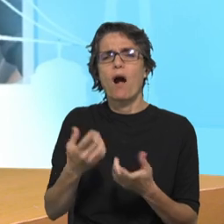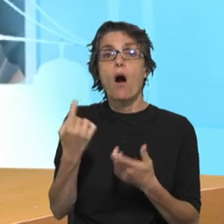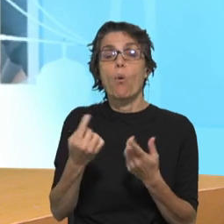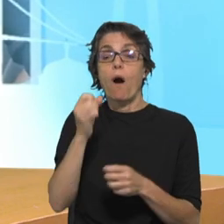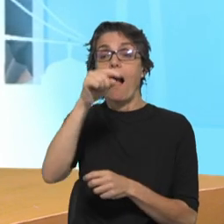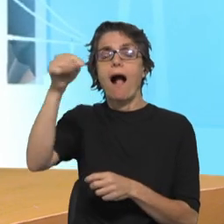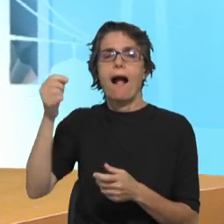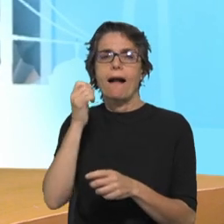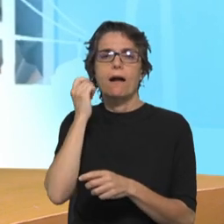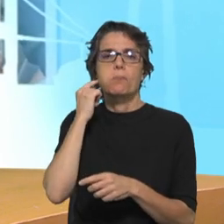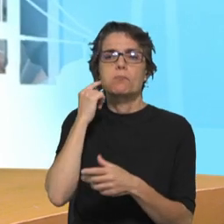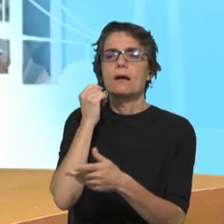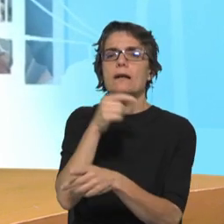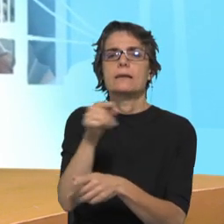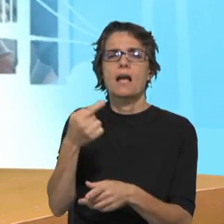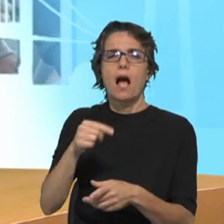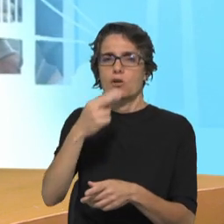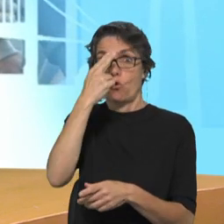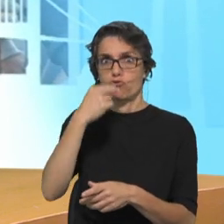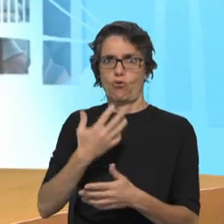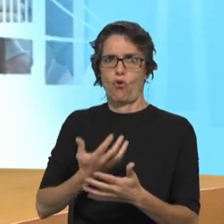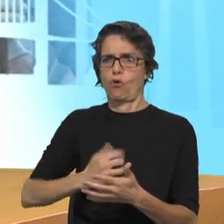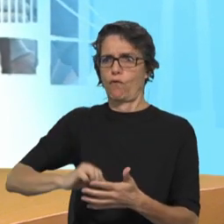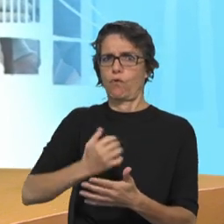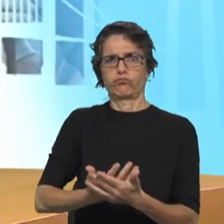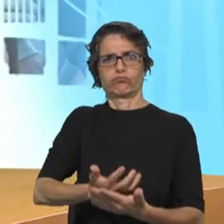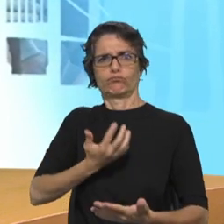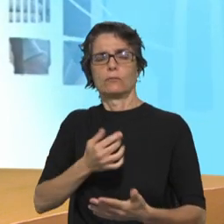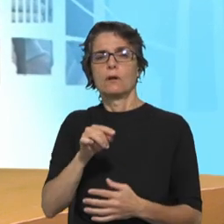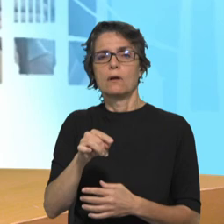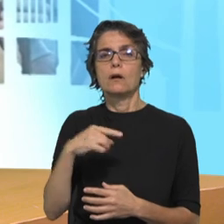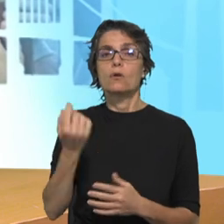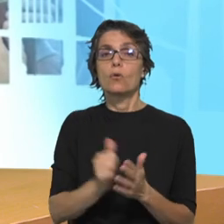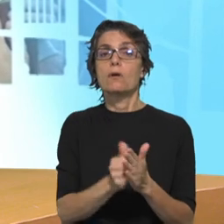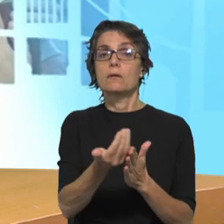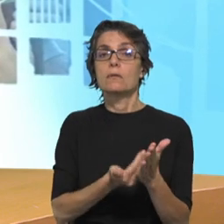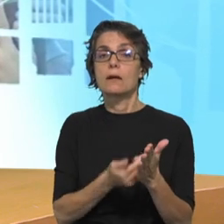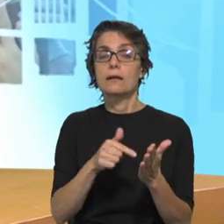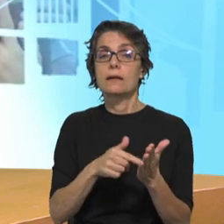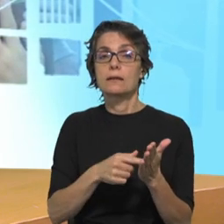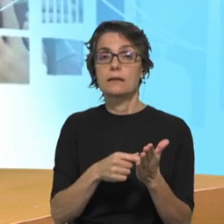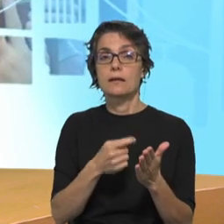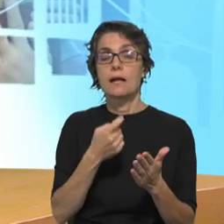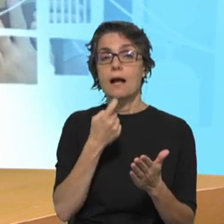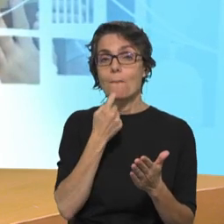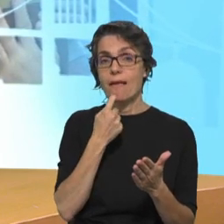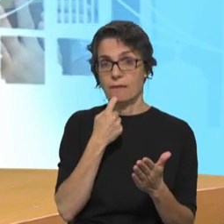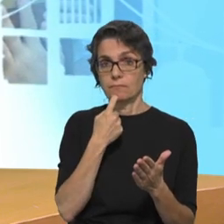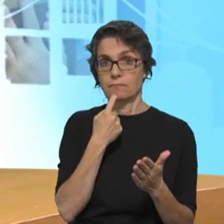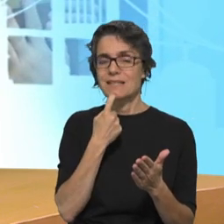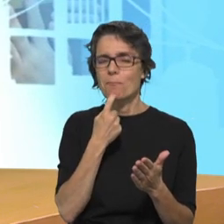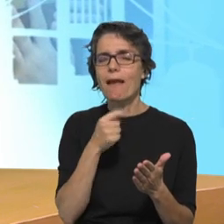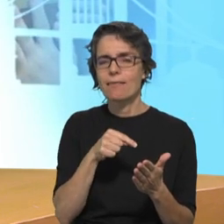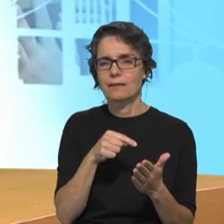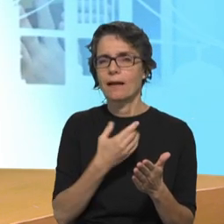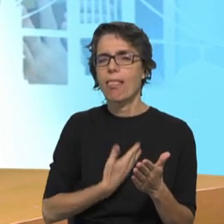a nossa história. Nós encontramos até na Sagrada Escritura uma imagem muito bonita. A pedra é uma pedra de fundação, a partir da